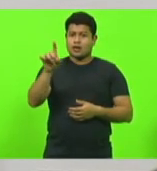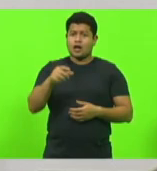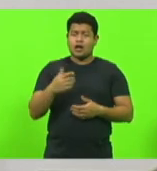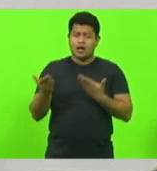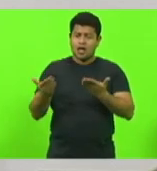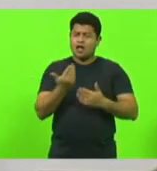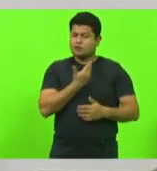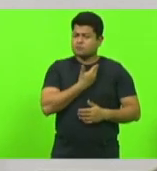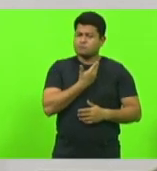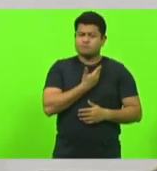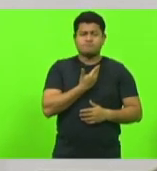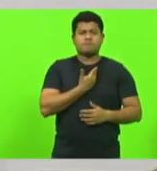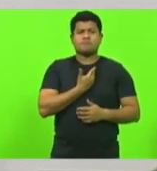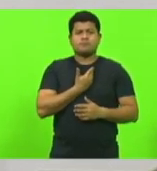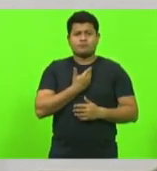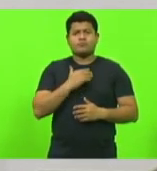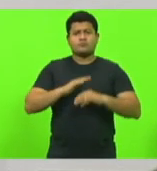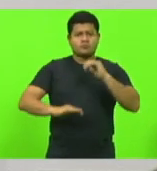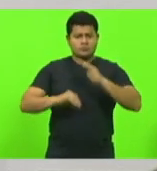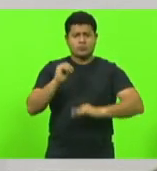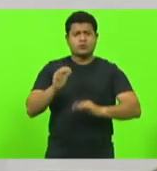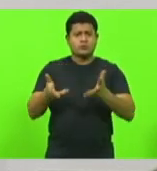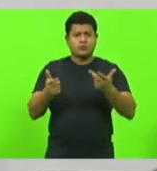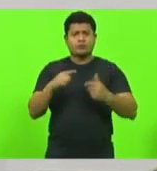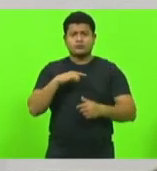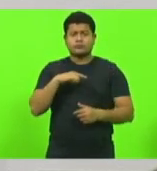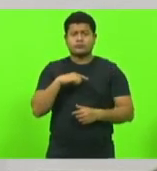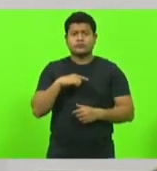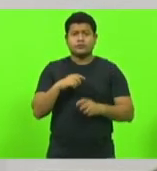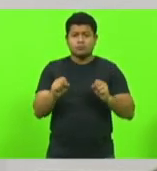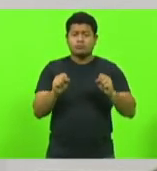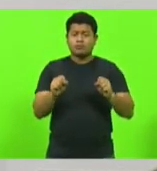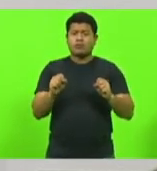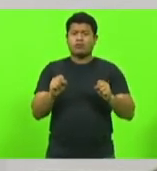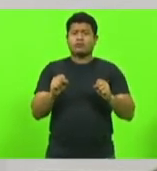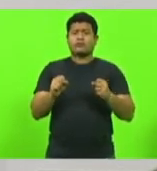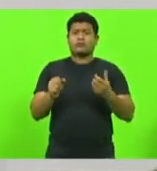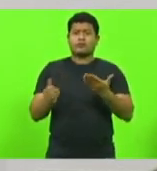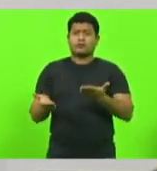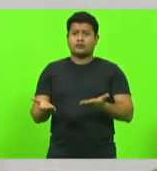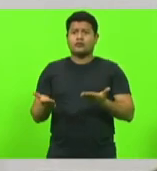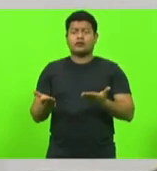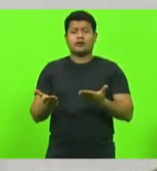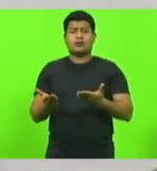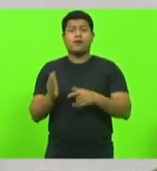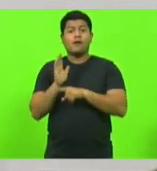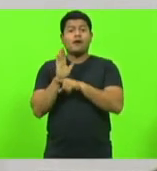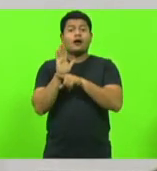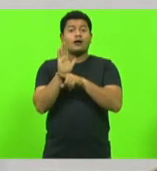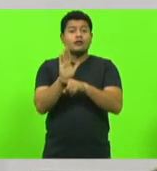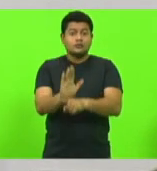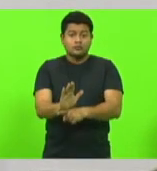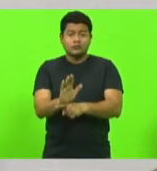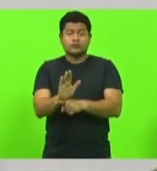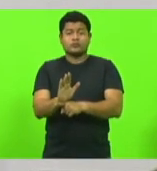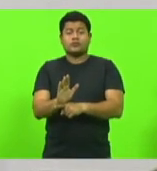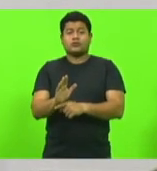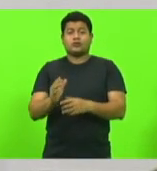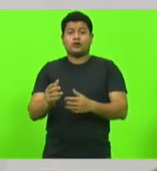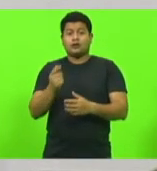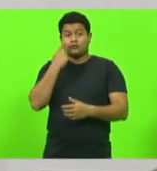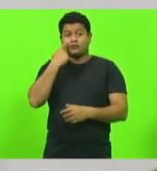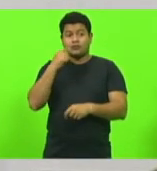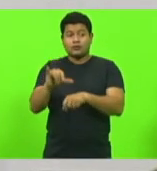secretário, que possa viabilizar meios de oferecer